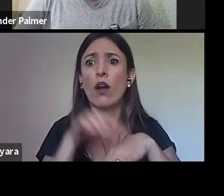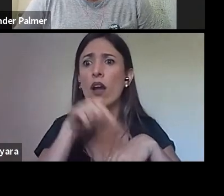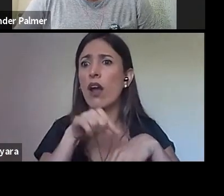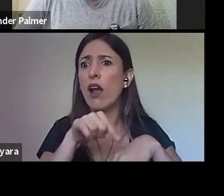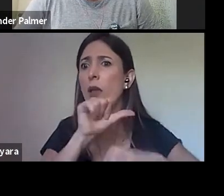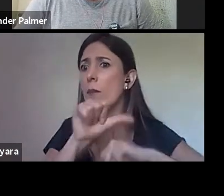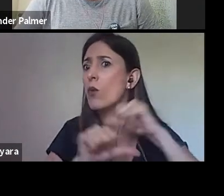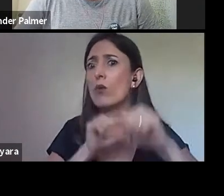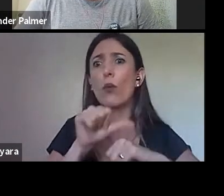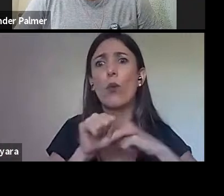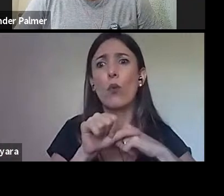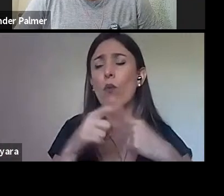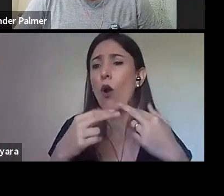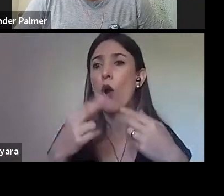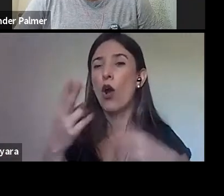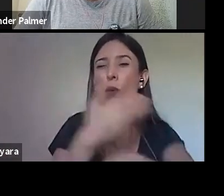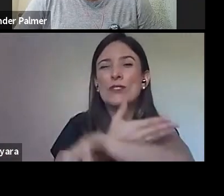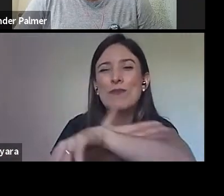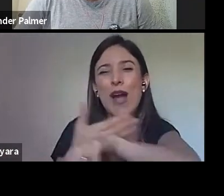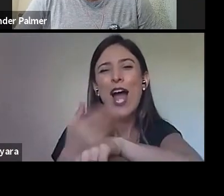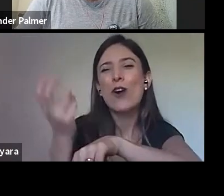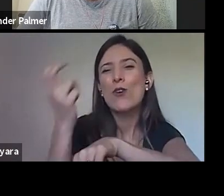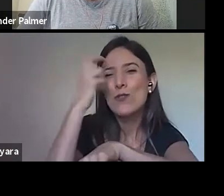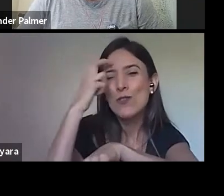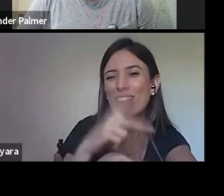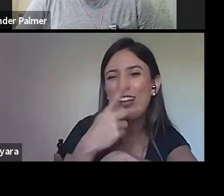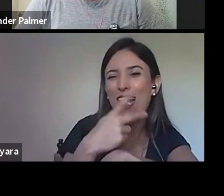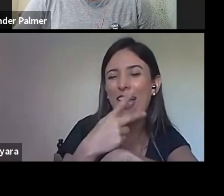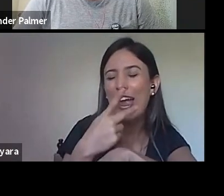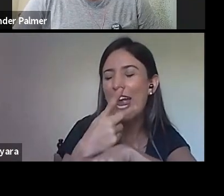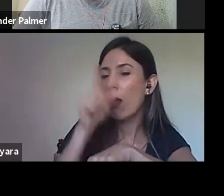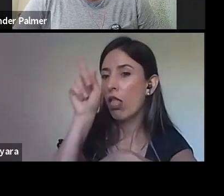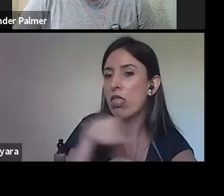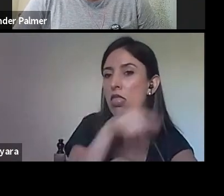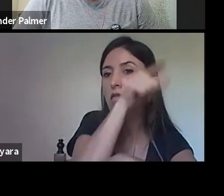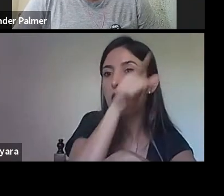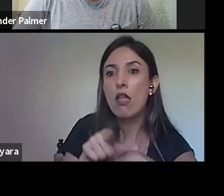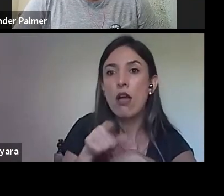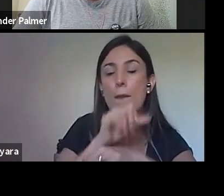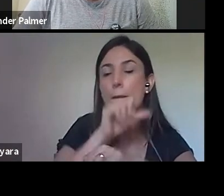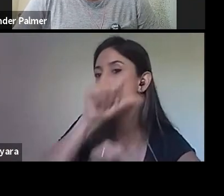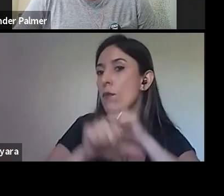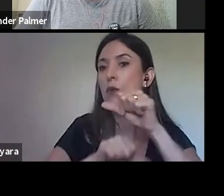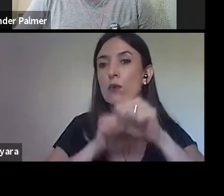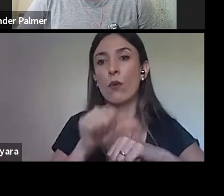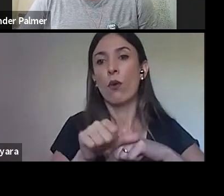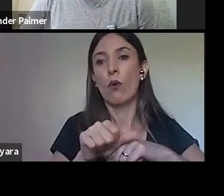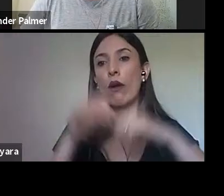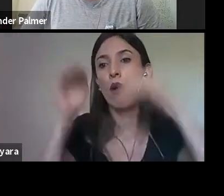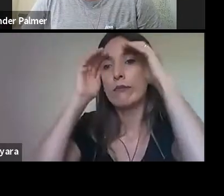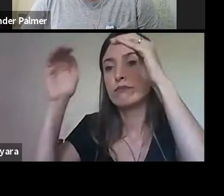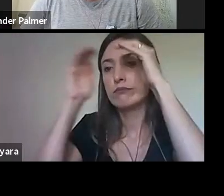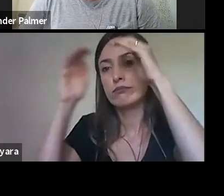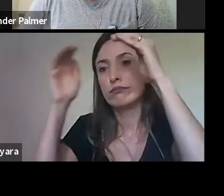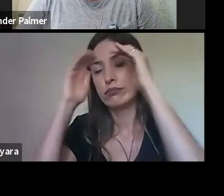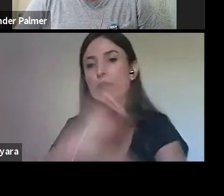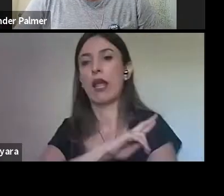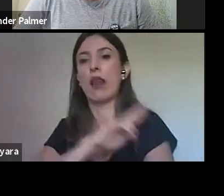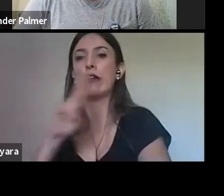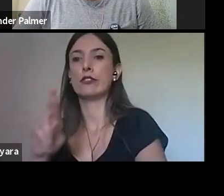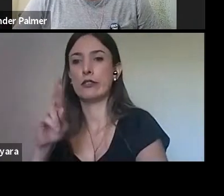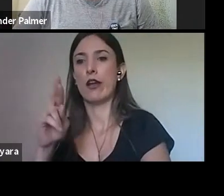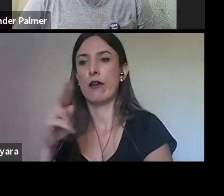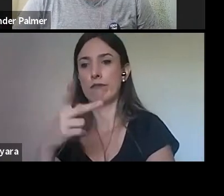modificados e que estejam à mercê de uma determinada religião. Acho que isso é importante a pensar.